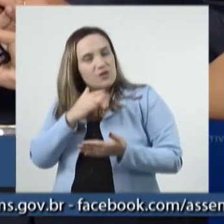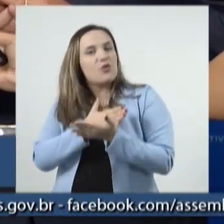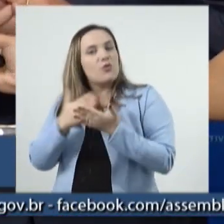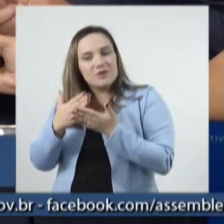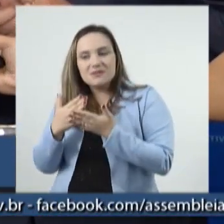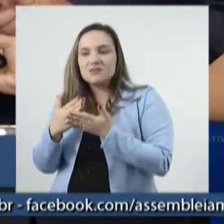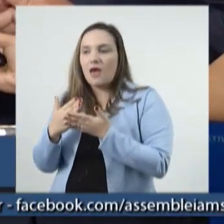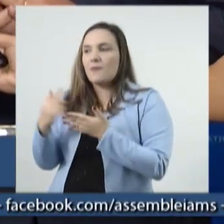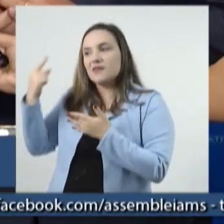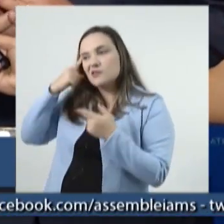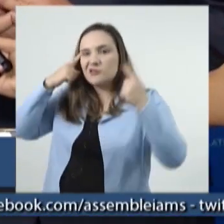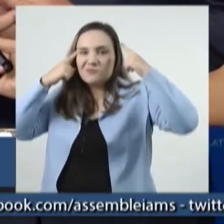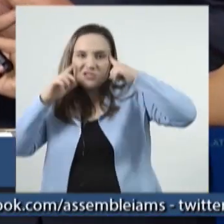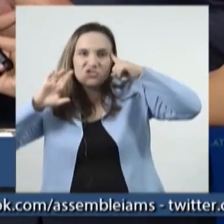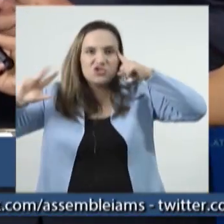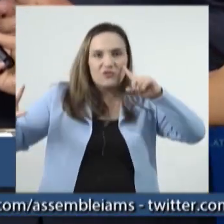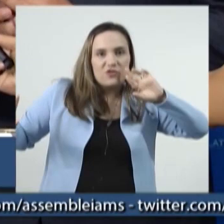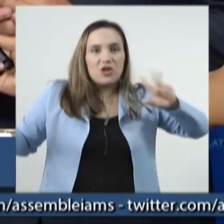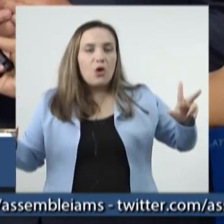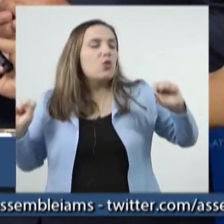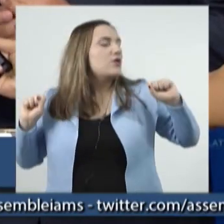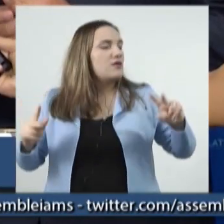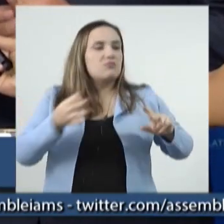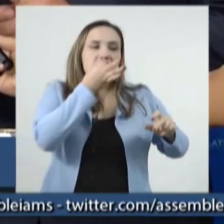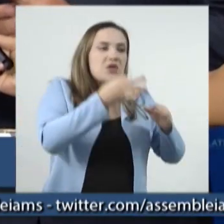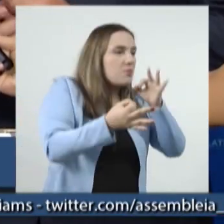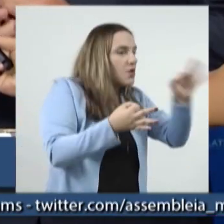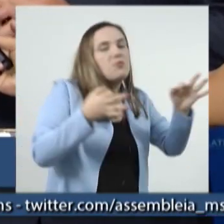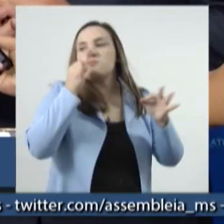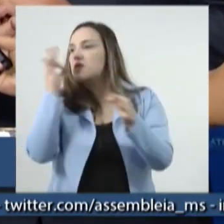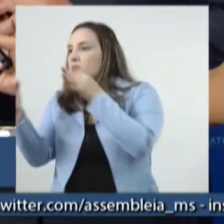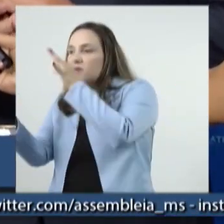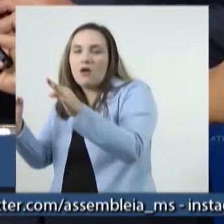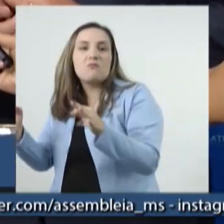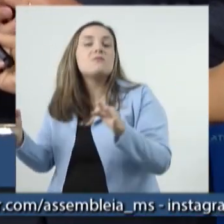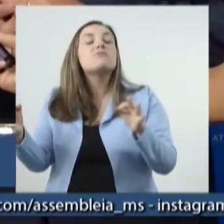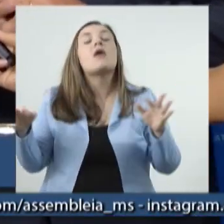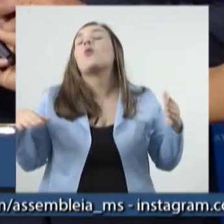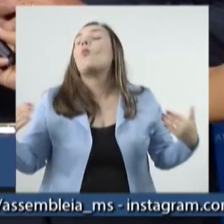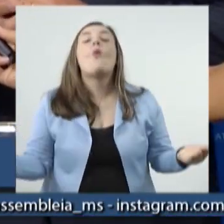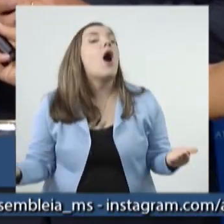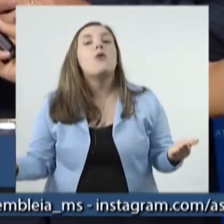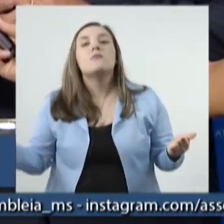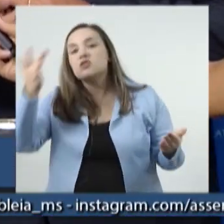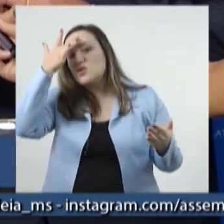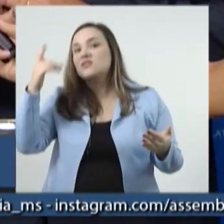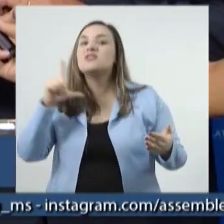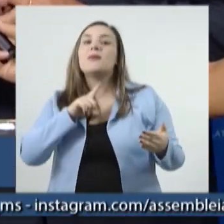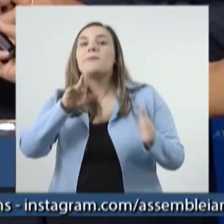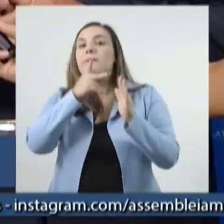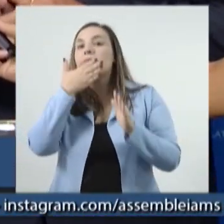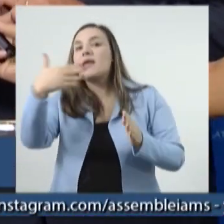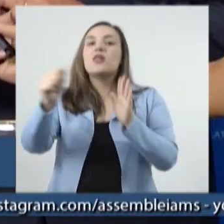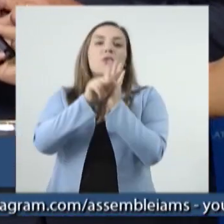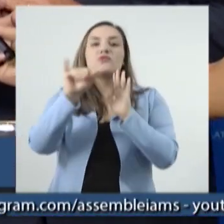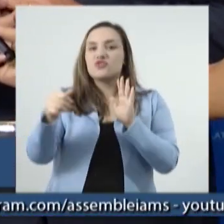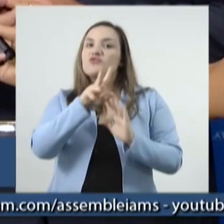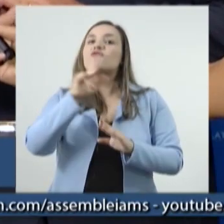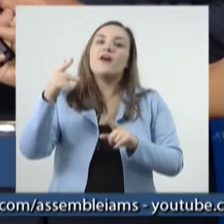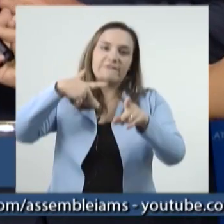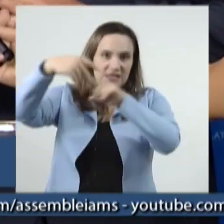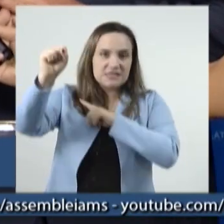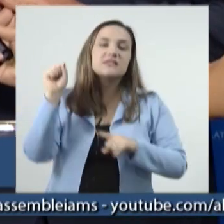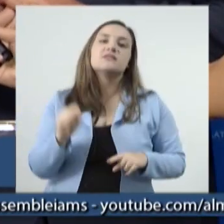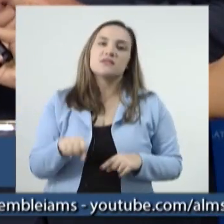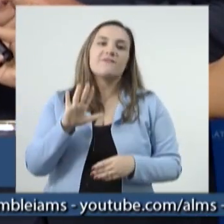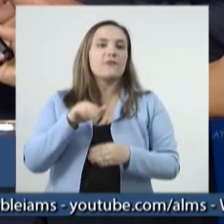para o seu palanque, fazer o debate, apresentar o programa para a população e aqueles que tiveram melhores projetos certamente ganharão eleições